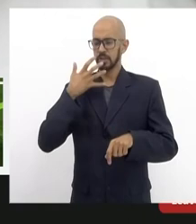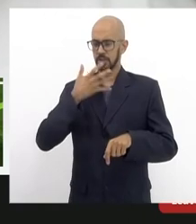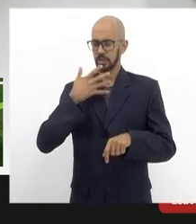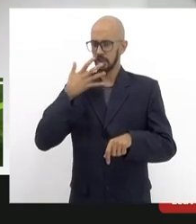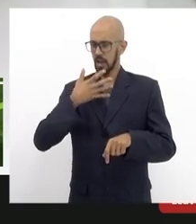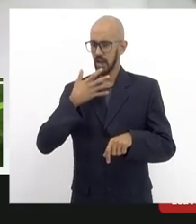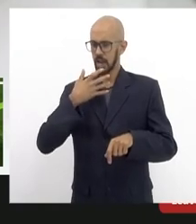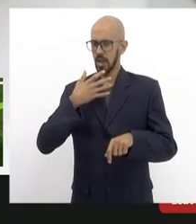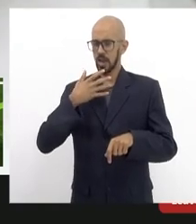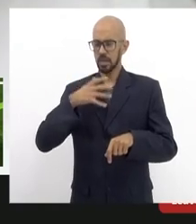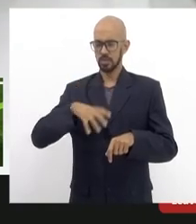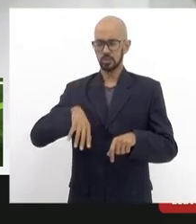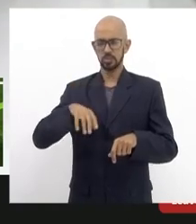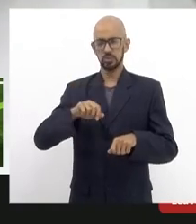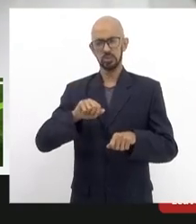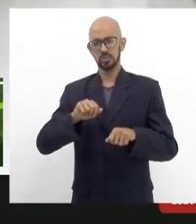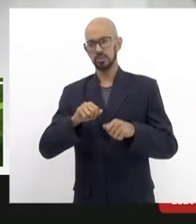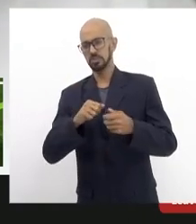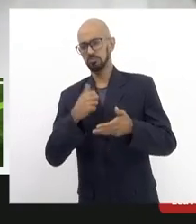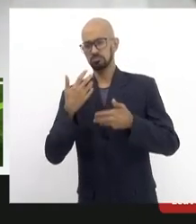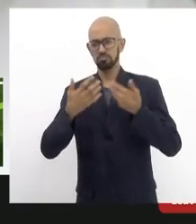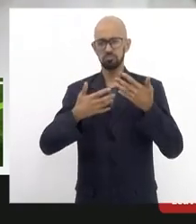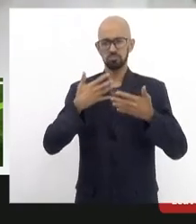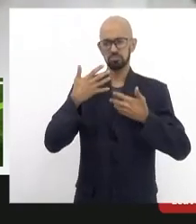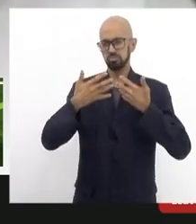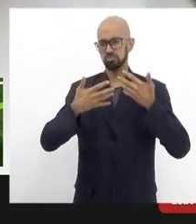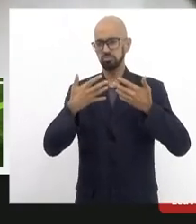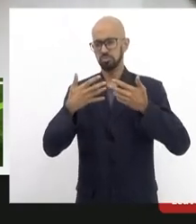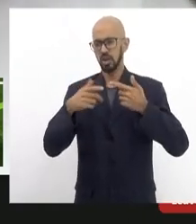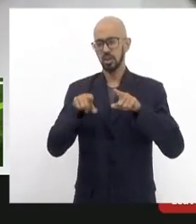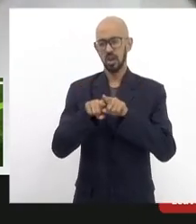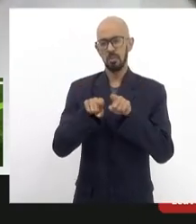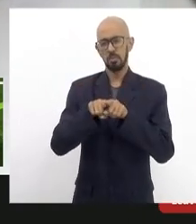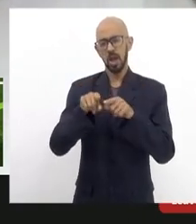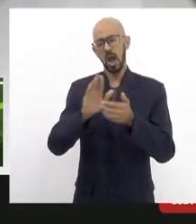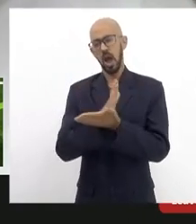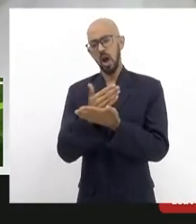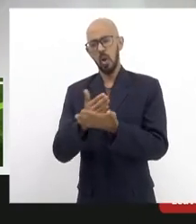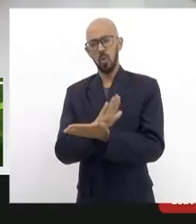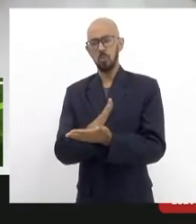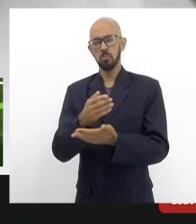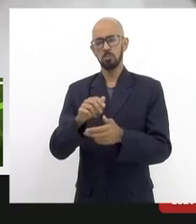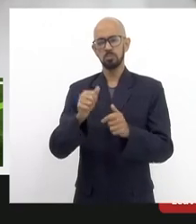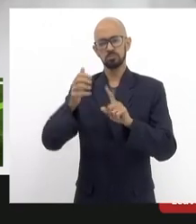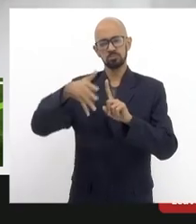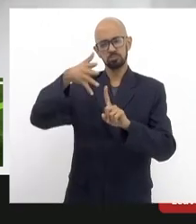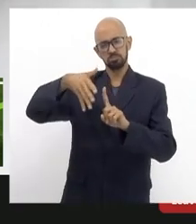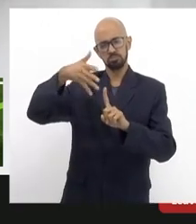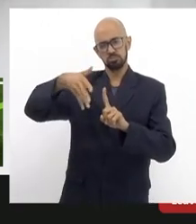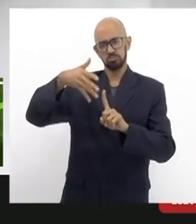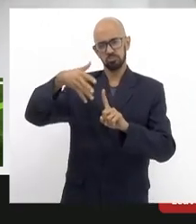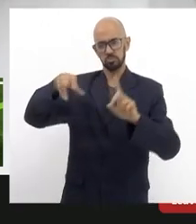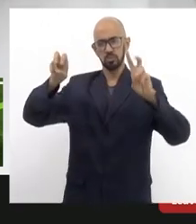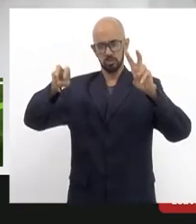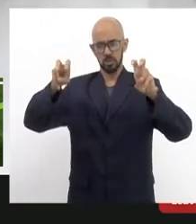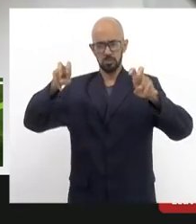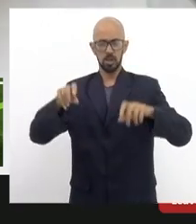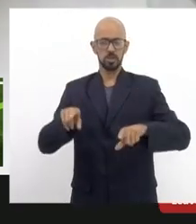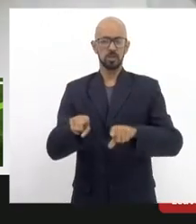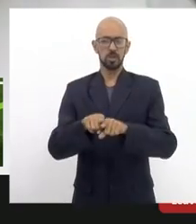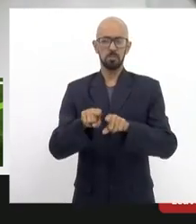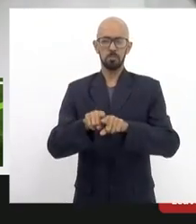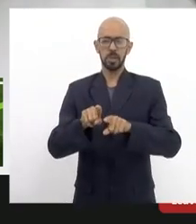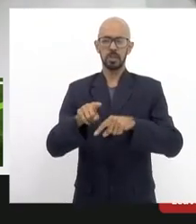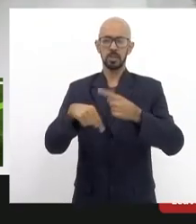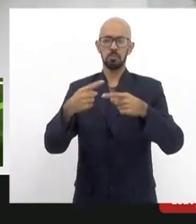ouvir música e e e algumas falas serão feitas sobre o tema e por último no dia por